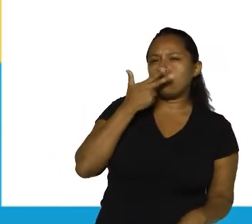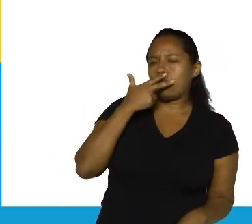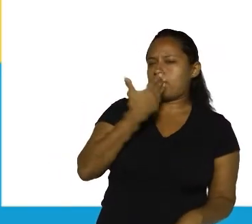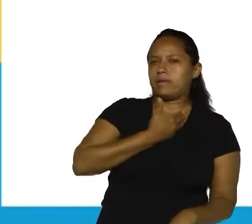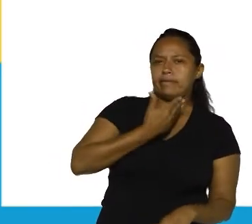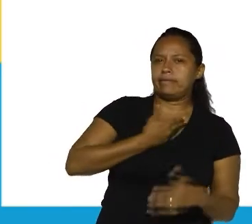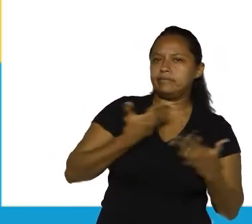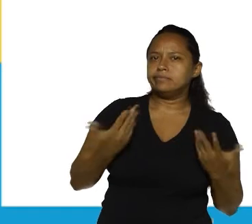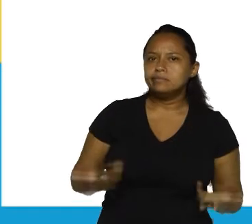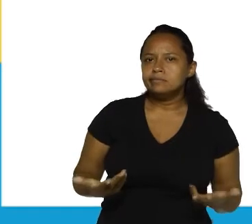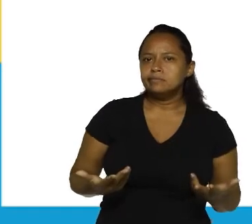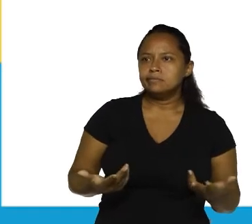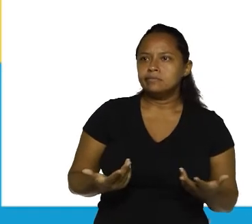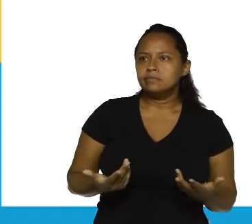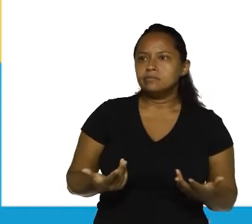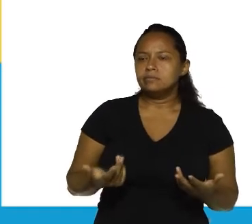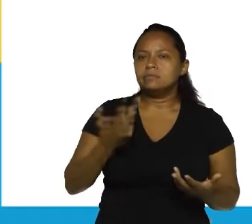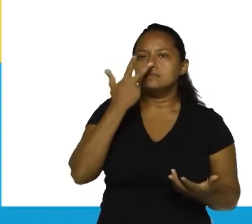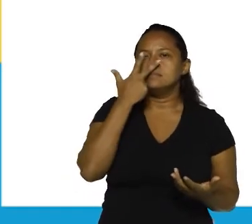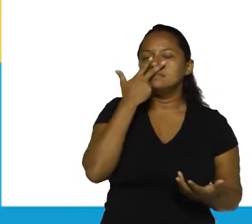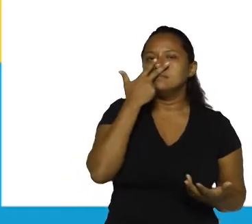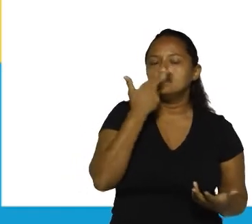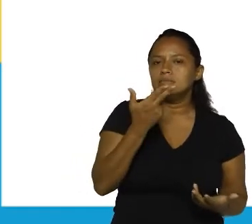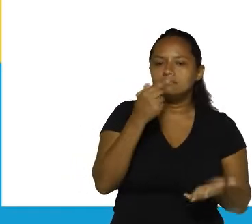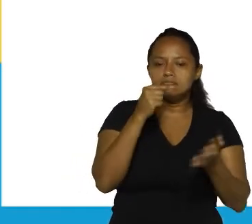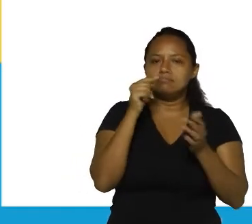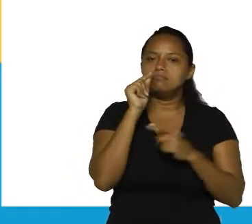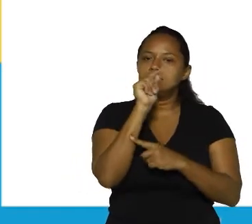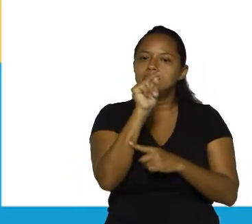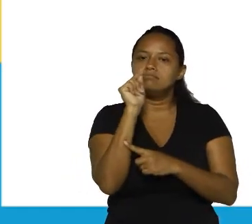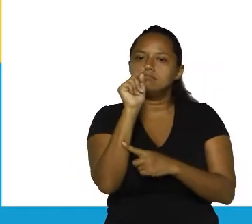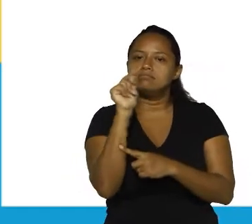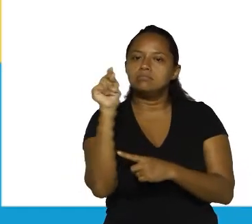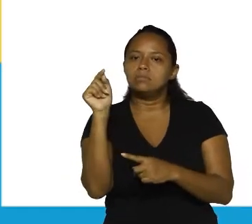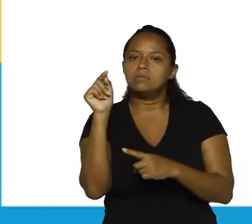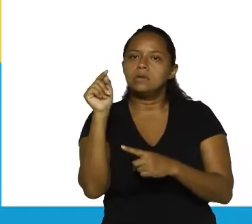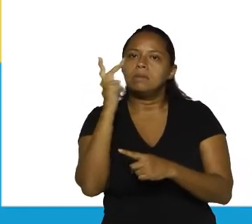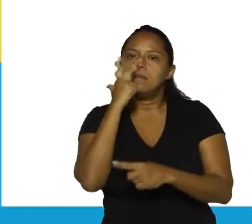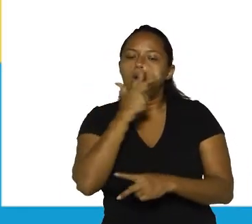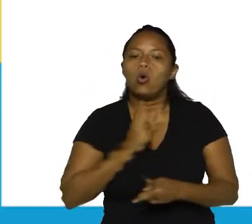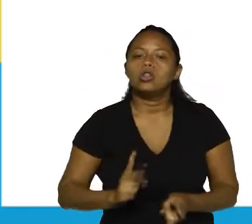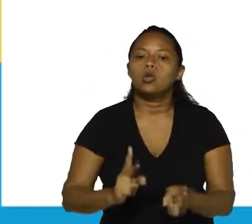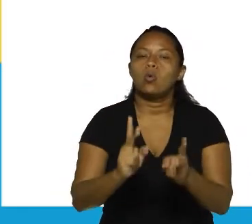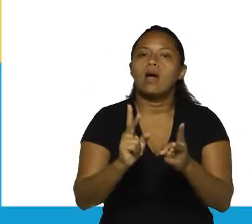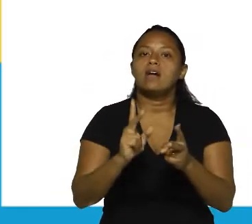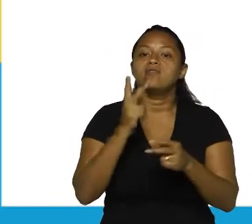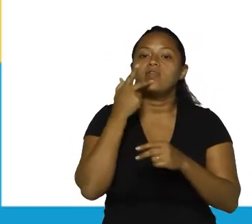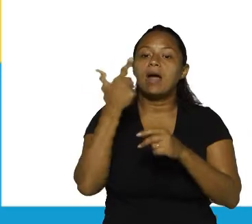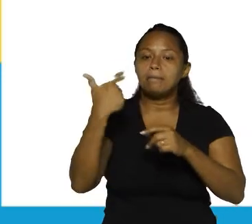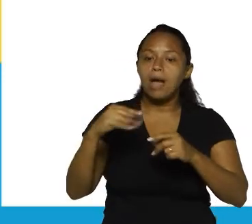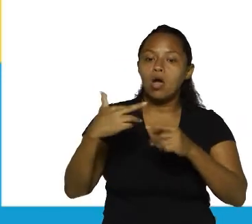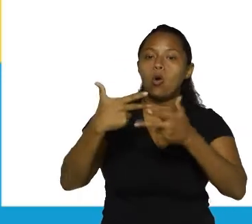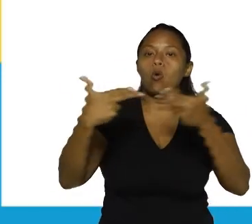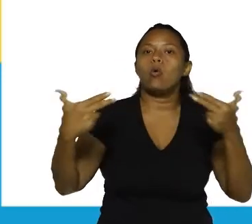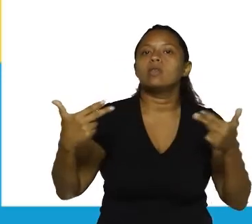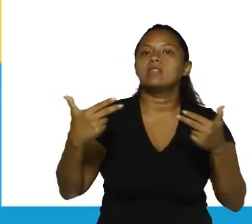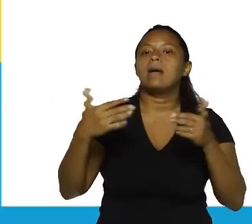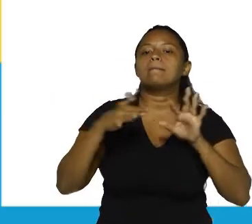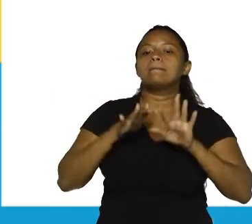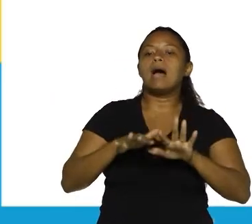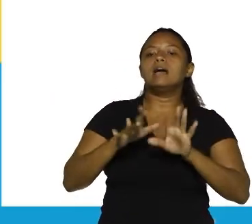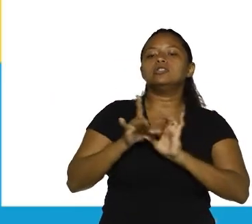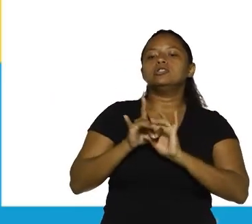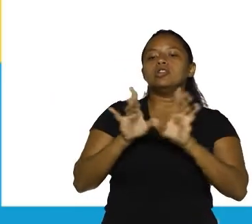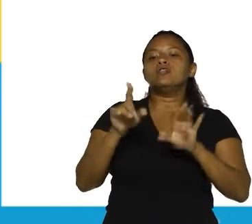colega. Vejam que as reticências dão uma ideia de continuidade. Como se eu fosse falar mais alguma coisa, mas eu deixo que o